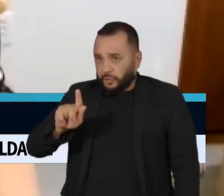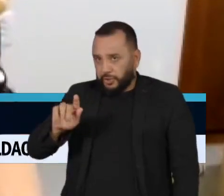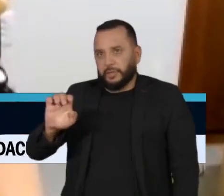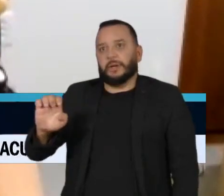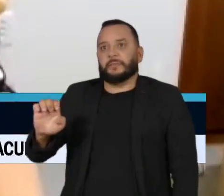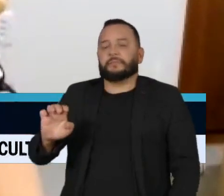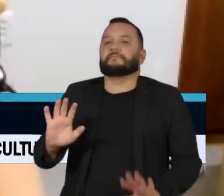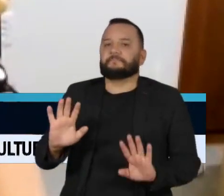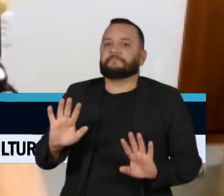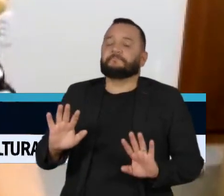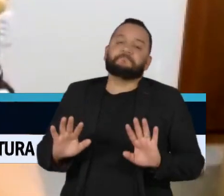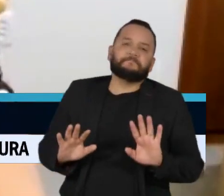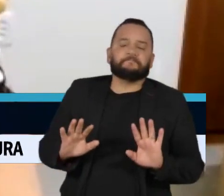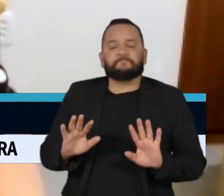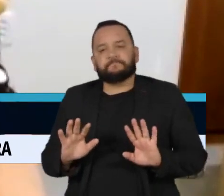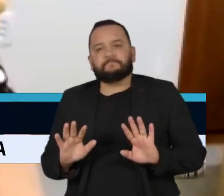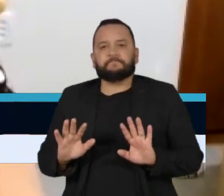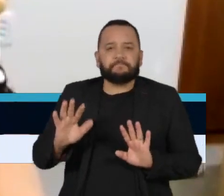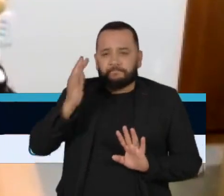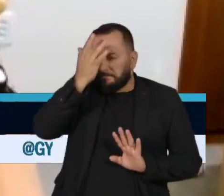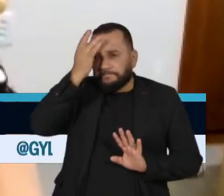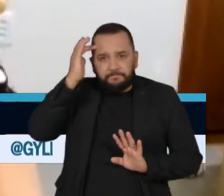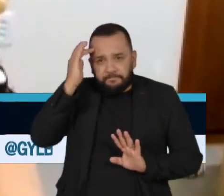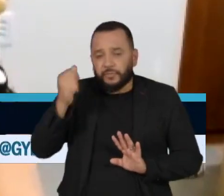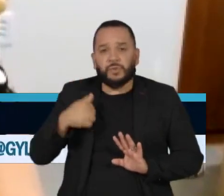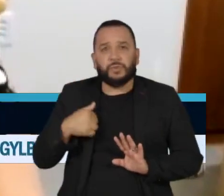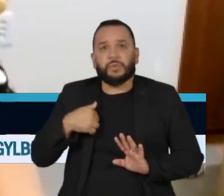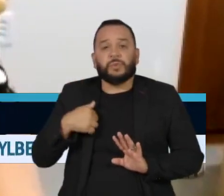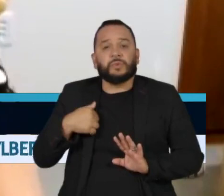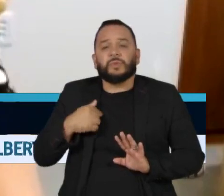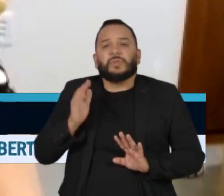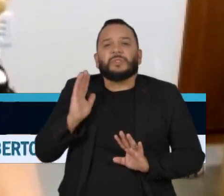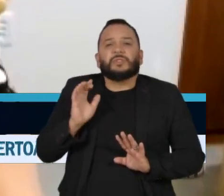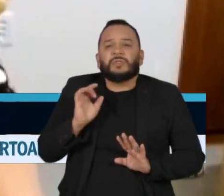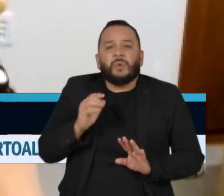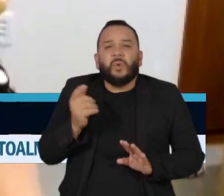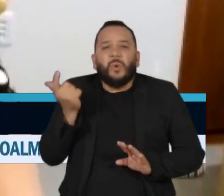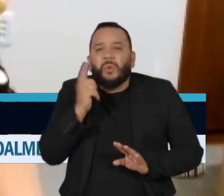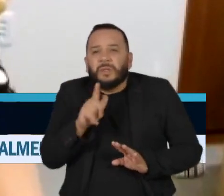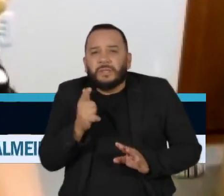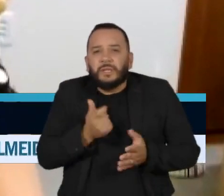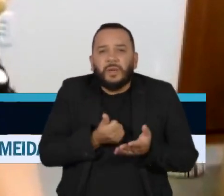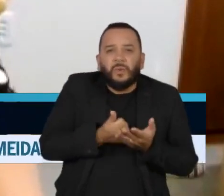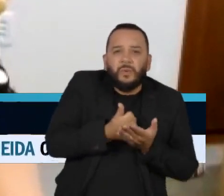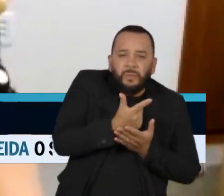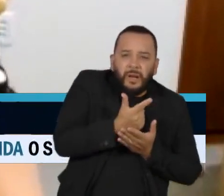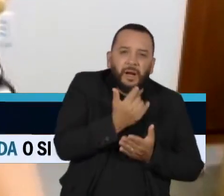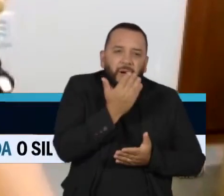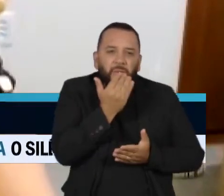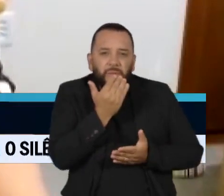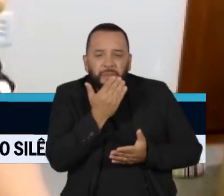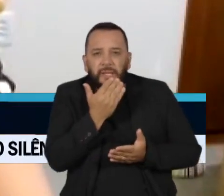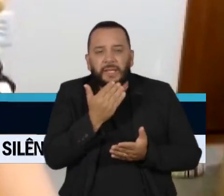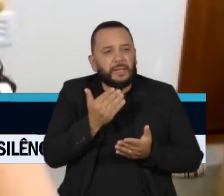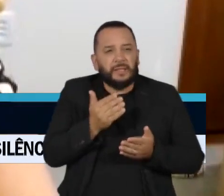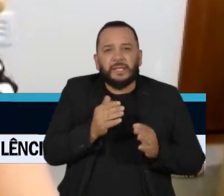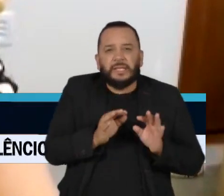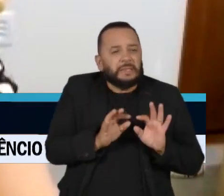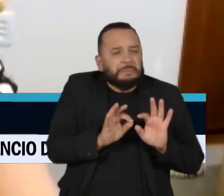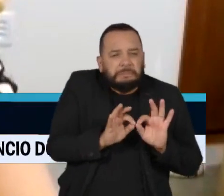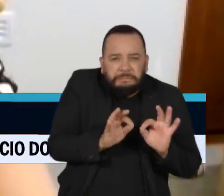aquela condição mínima de subsistência, de se manter vivo, alimentado, que sim a